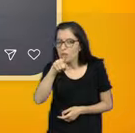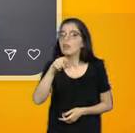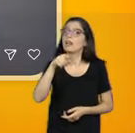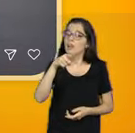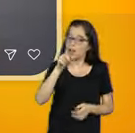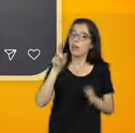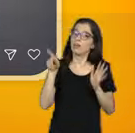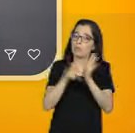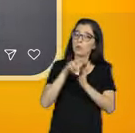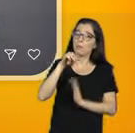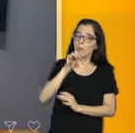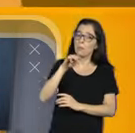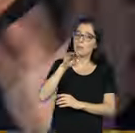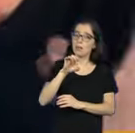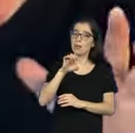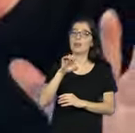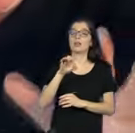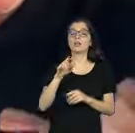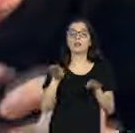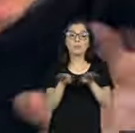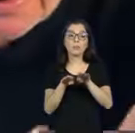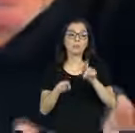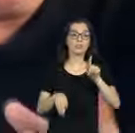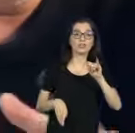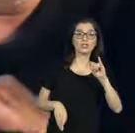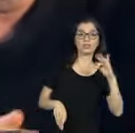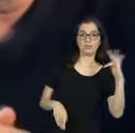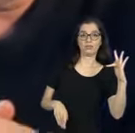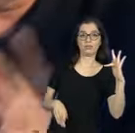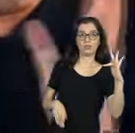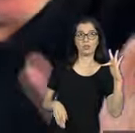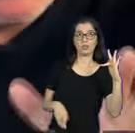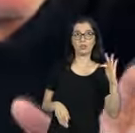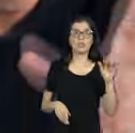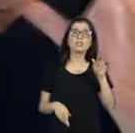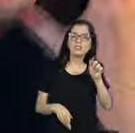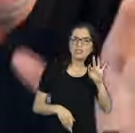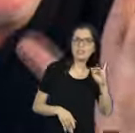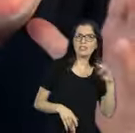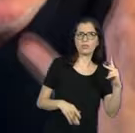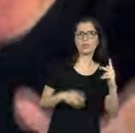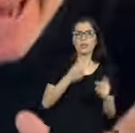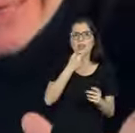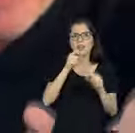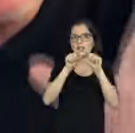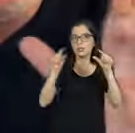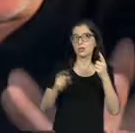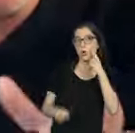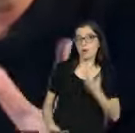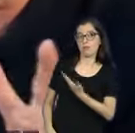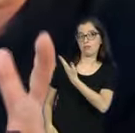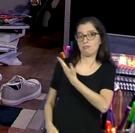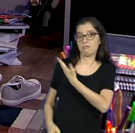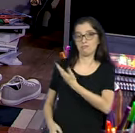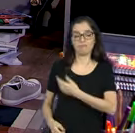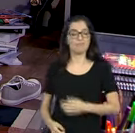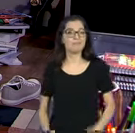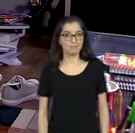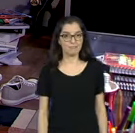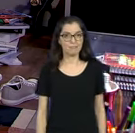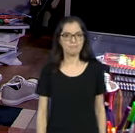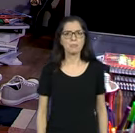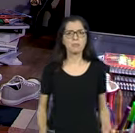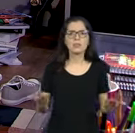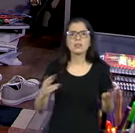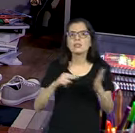meme que é um GIF. GIF é uma sigla, tá? Graphics Interchange Format. O que que é